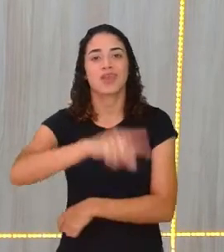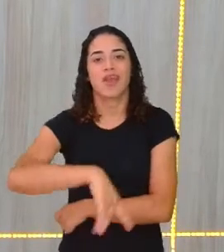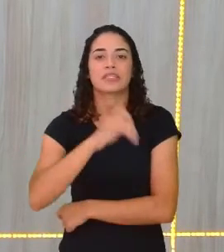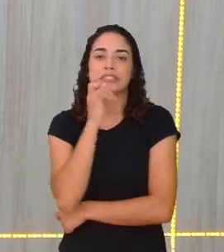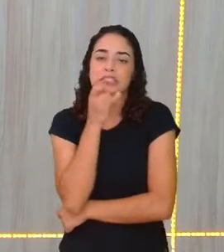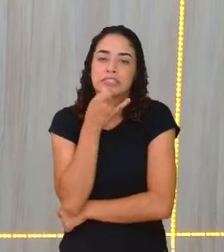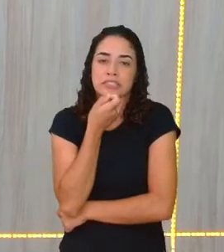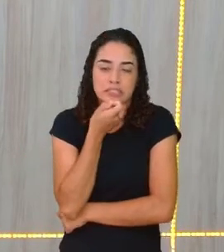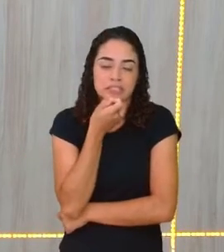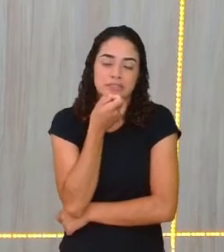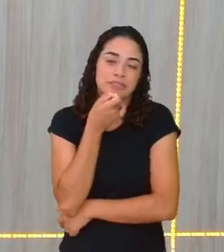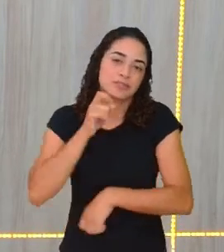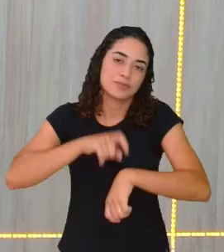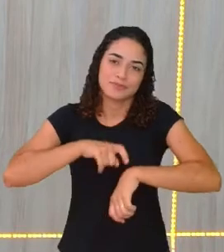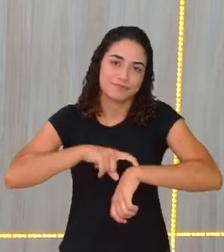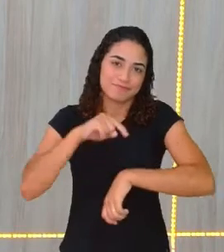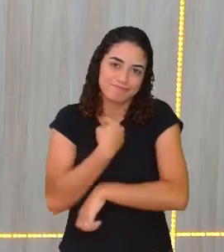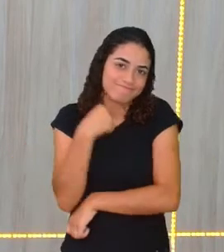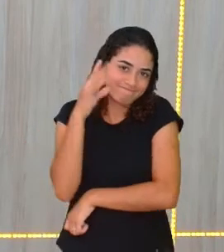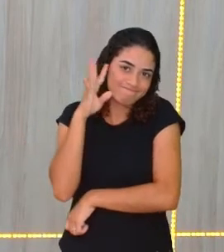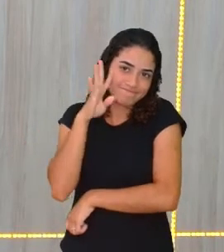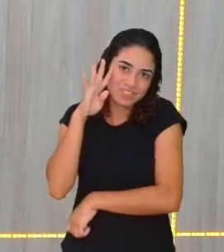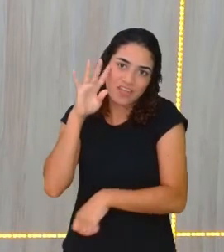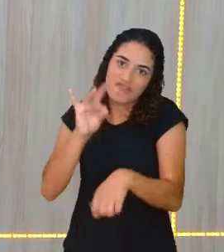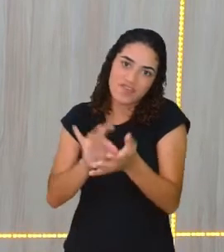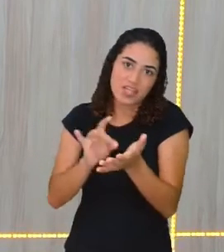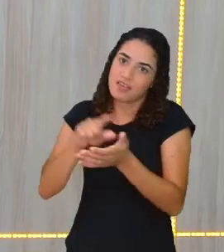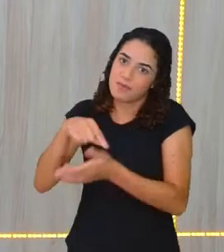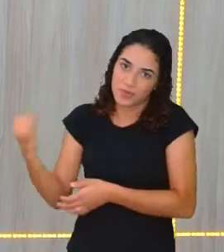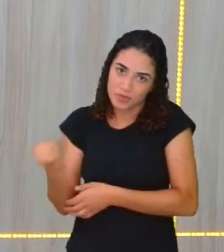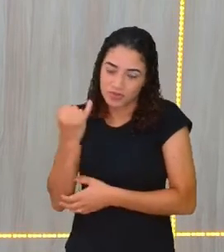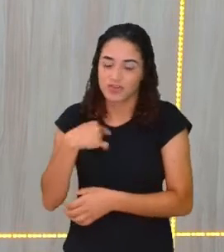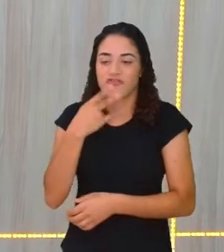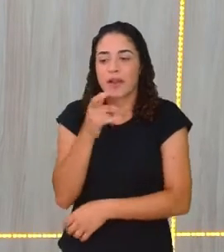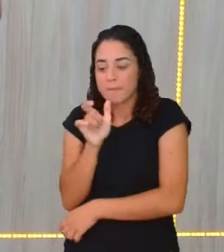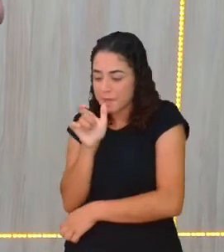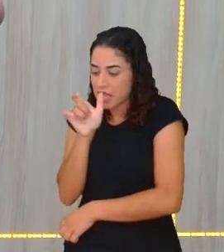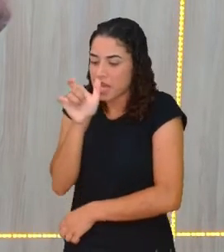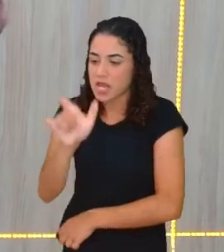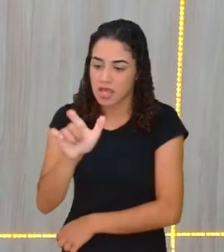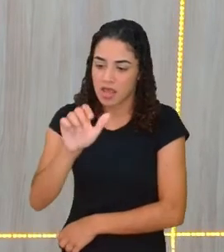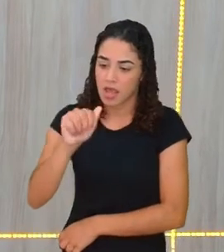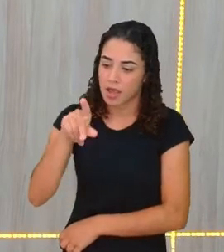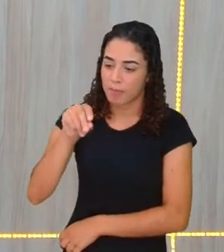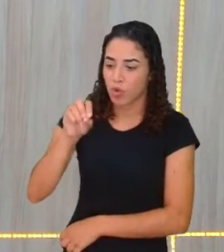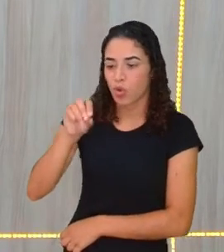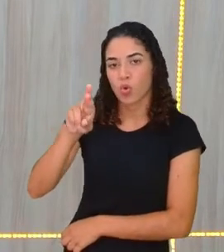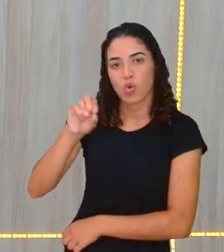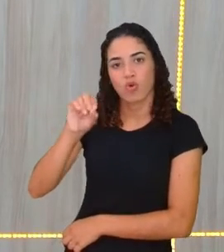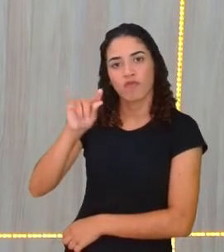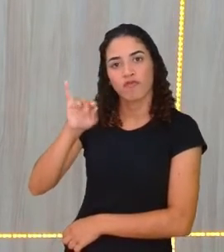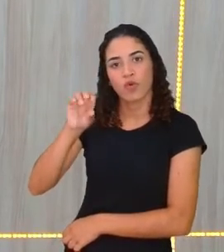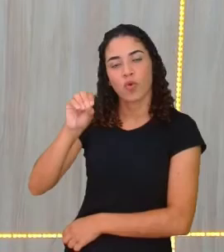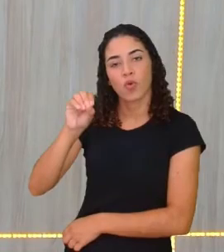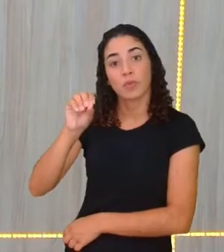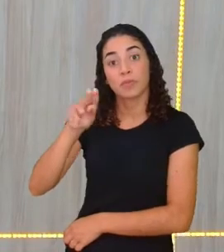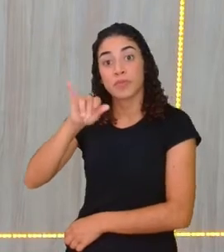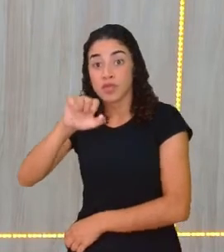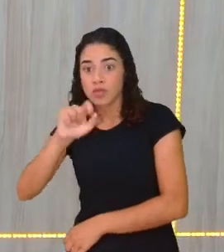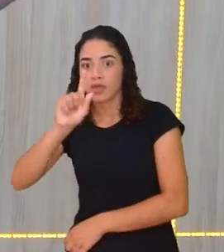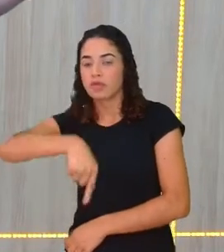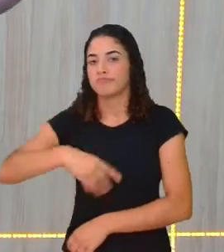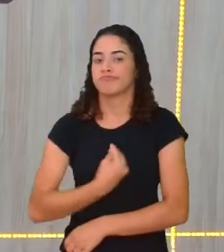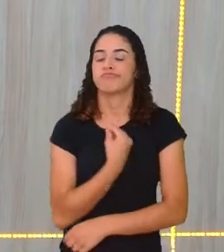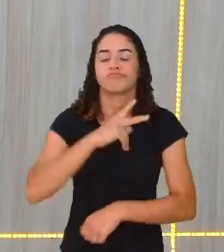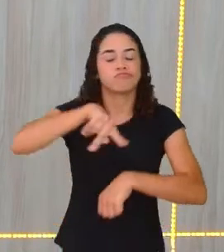pensa, e é importante pensar. Eu vou falar uma palavra aqui, que é aporofobia, não é? Que é existente em vários